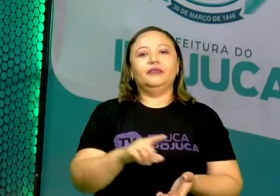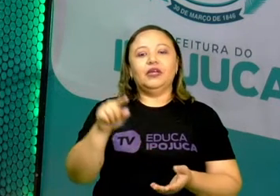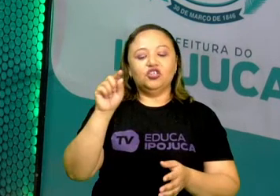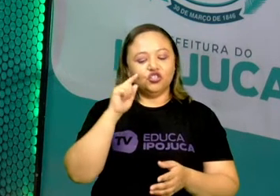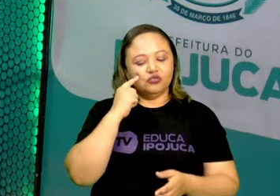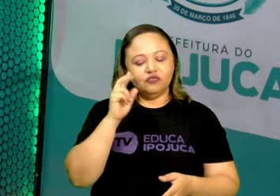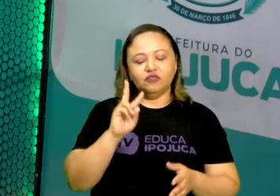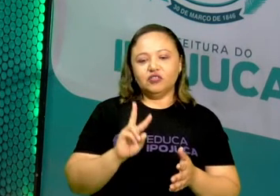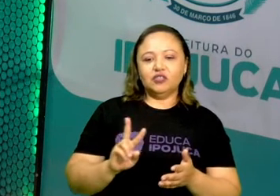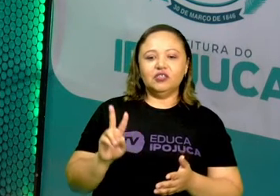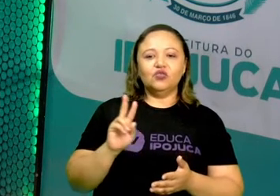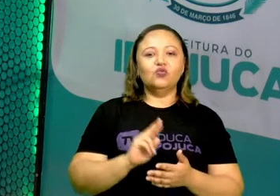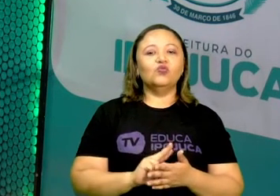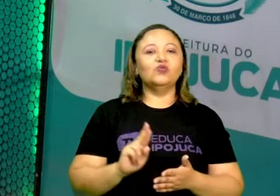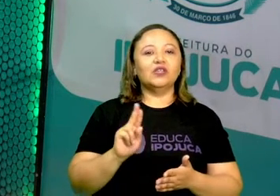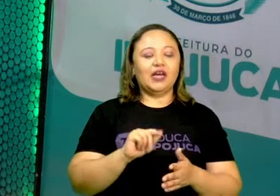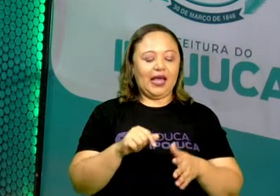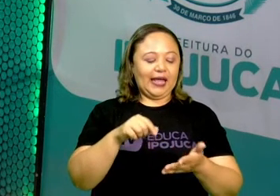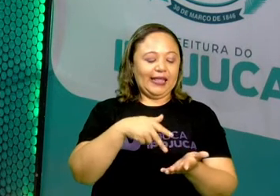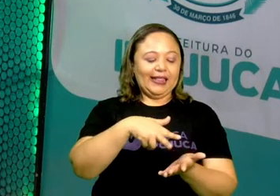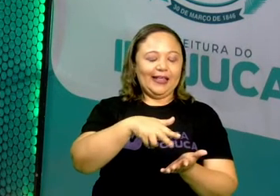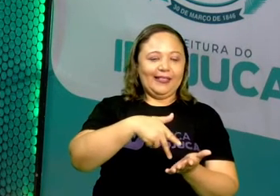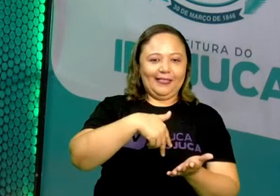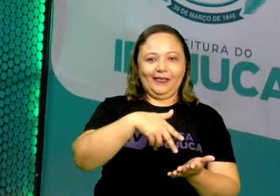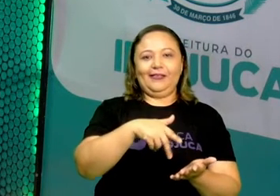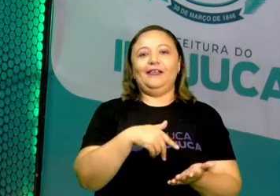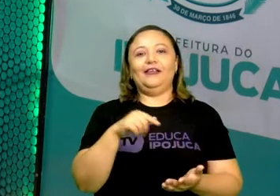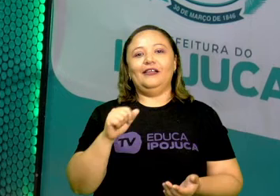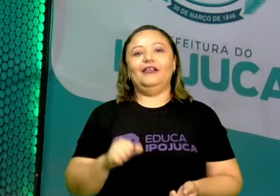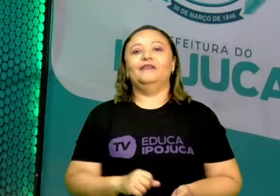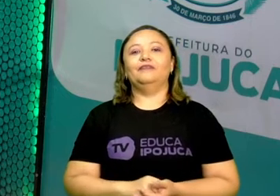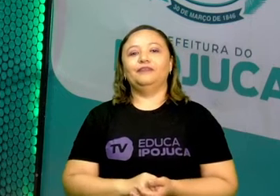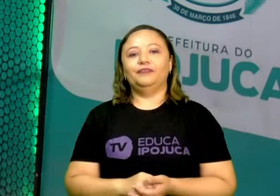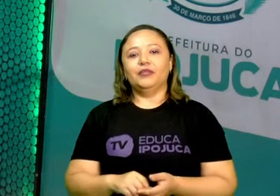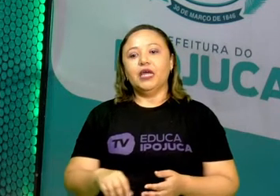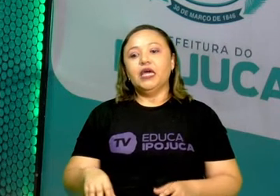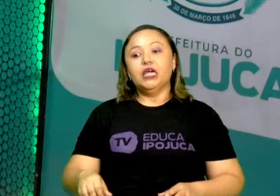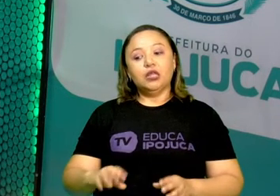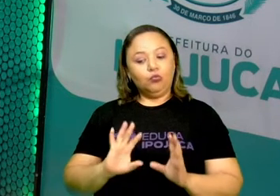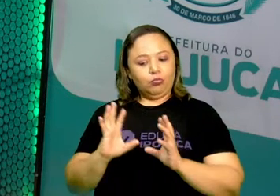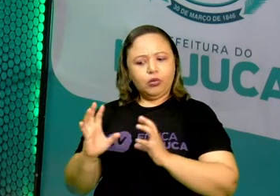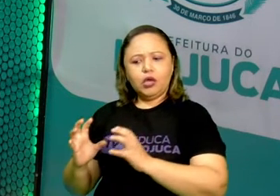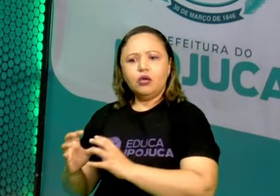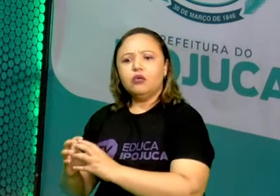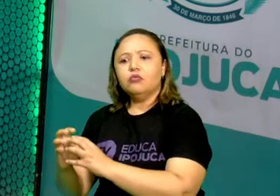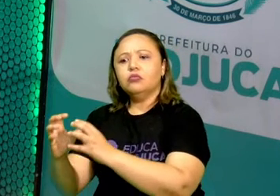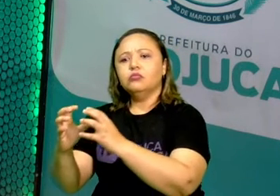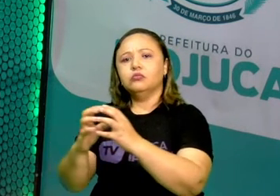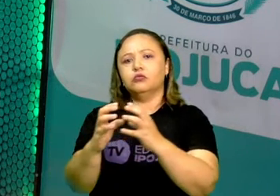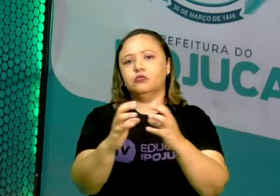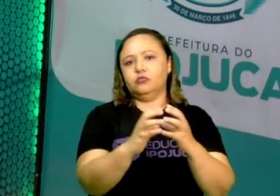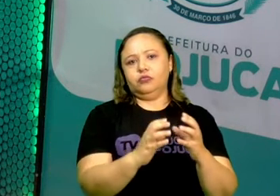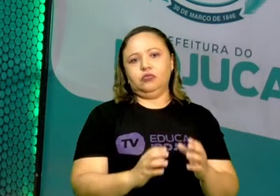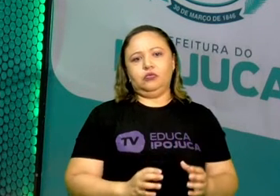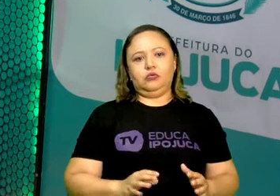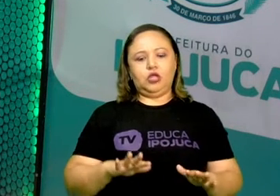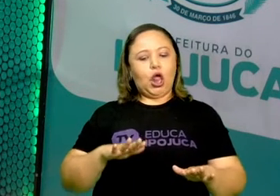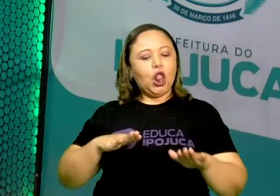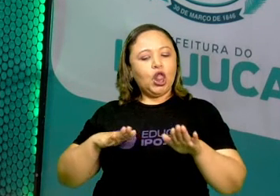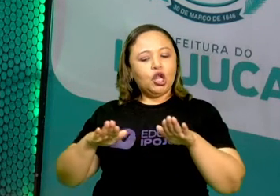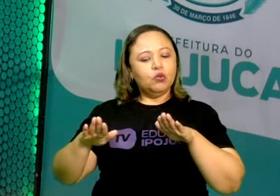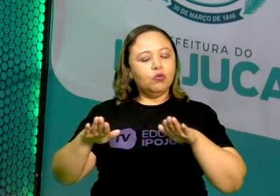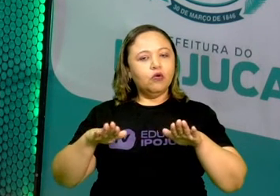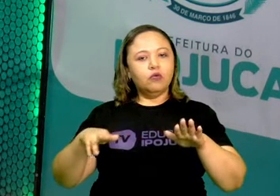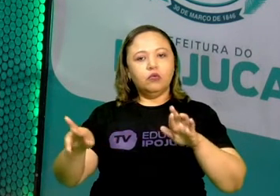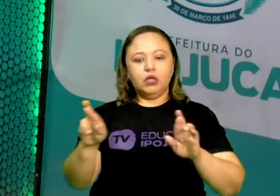analisar que na dança há um conjunto de movimento, de ritmo, para que ela seja